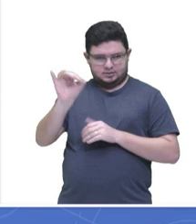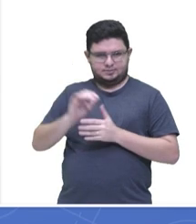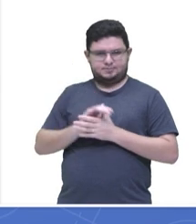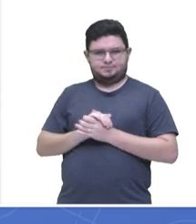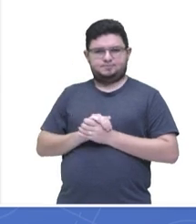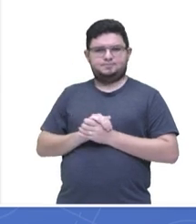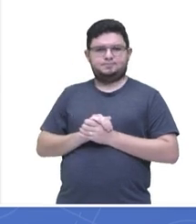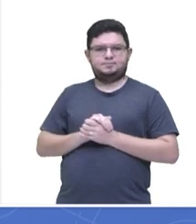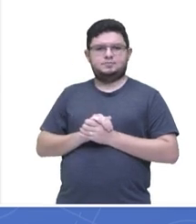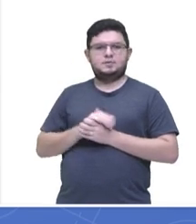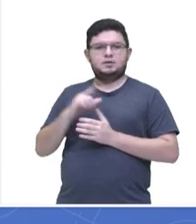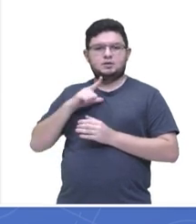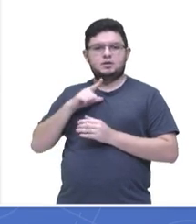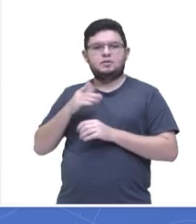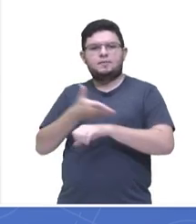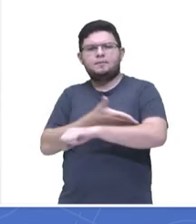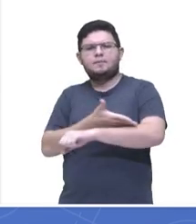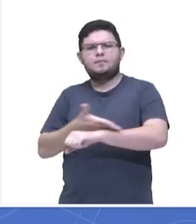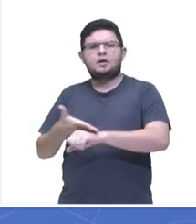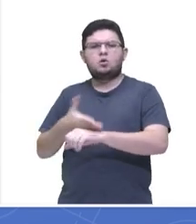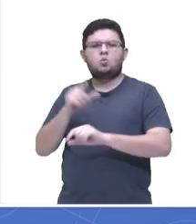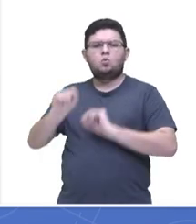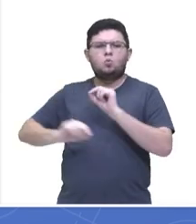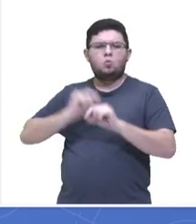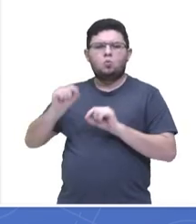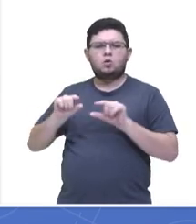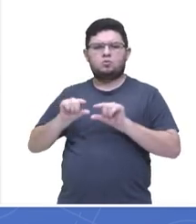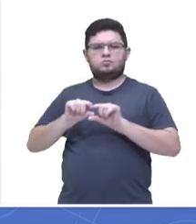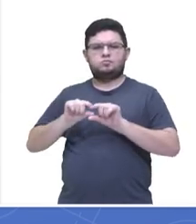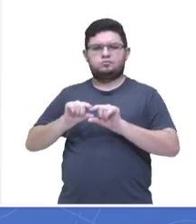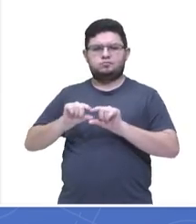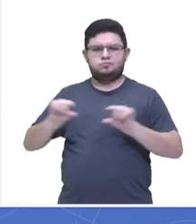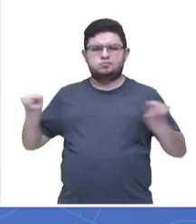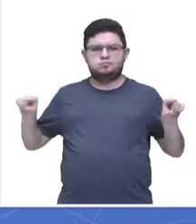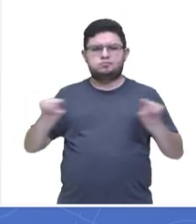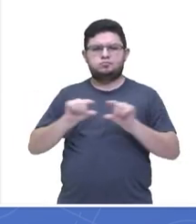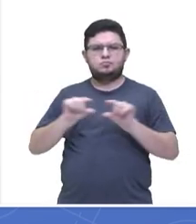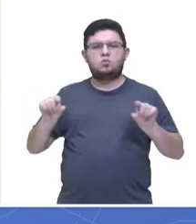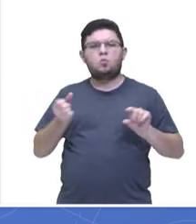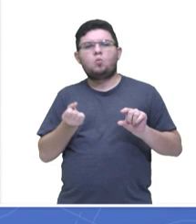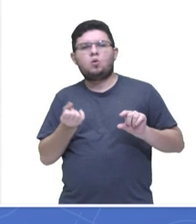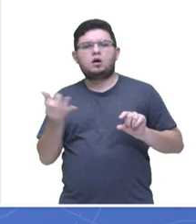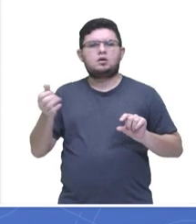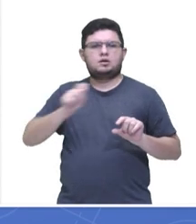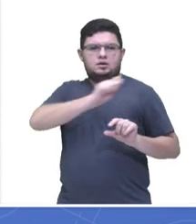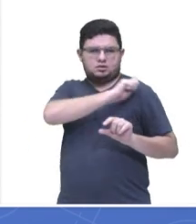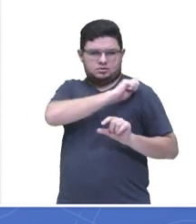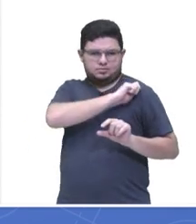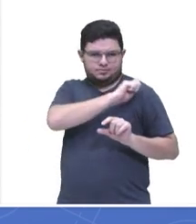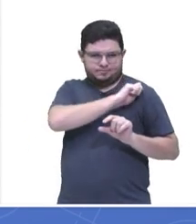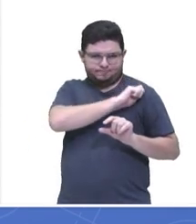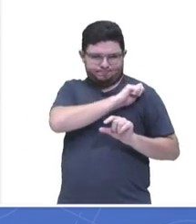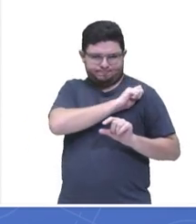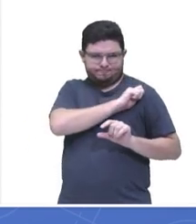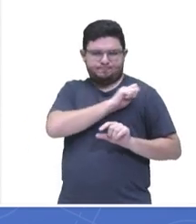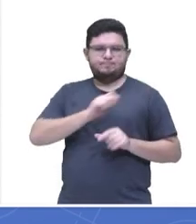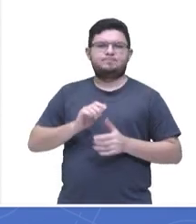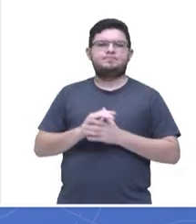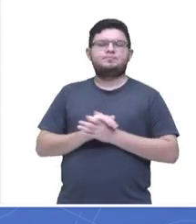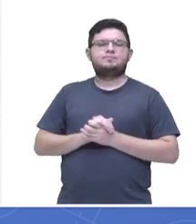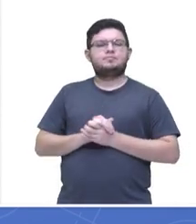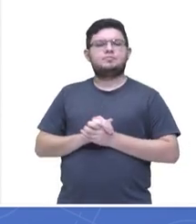que é a está em branco, é a quantidade de alunos que obteve cada uma dessas notas. Então, veja,